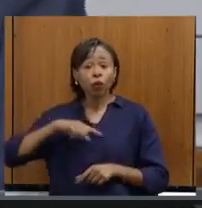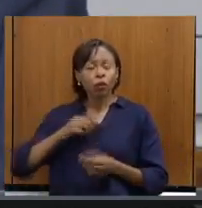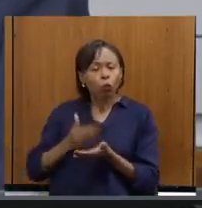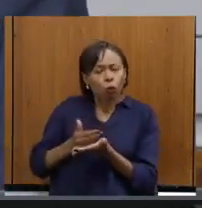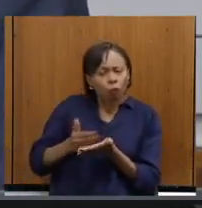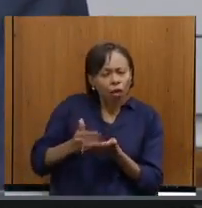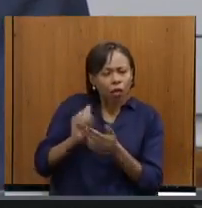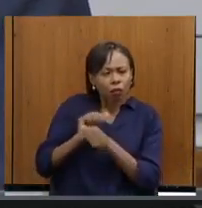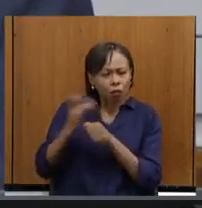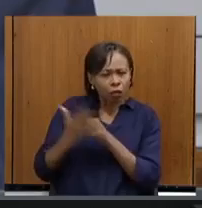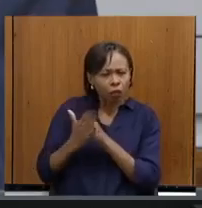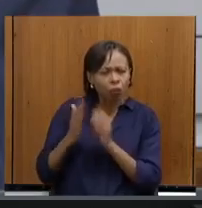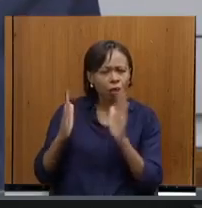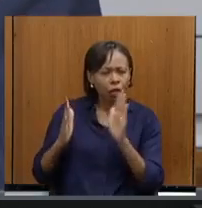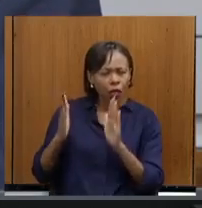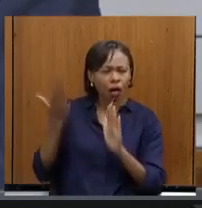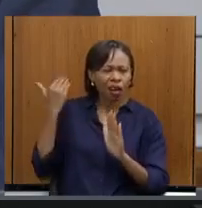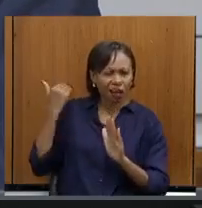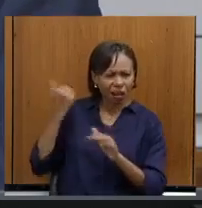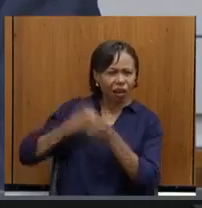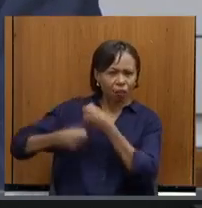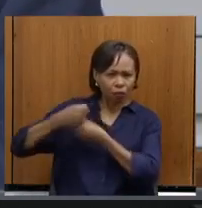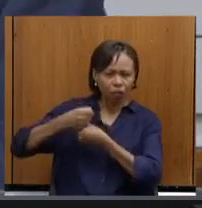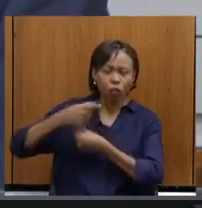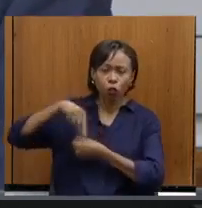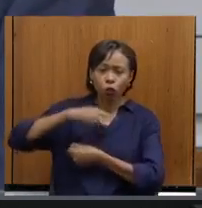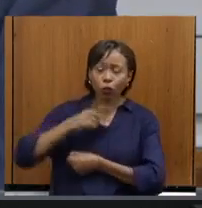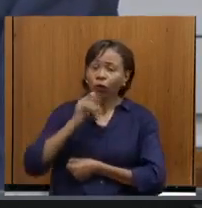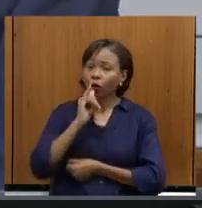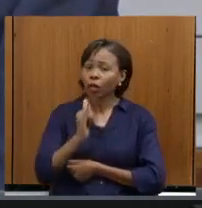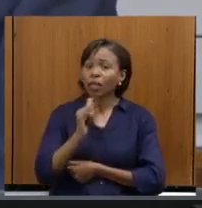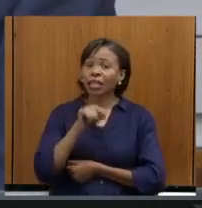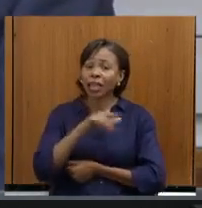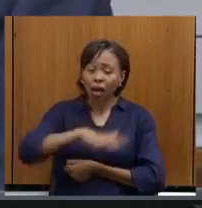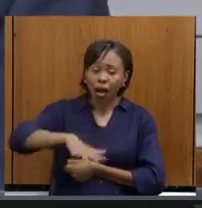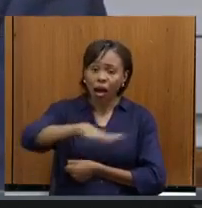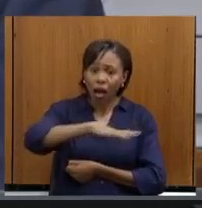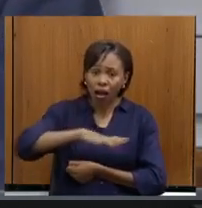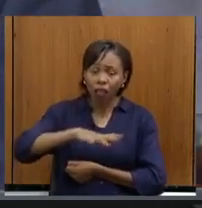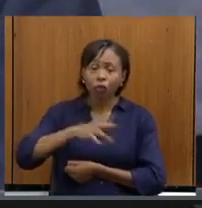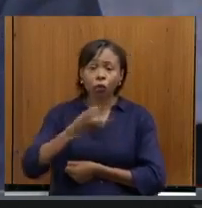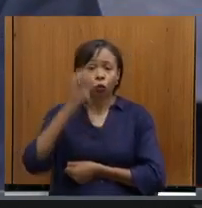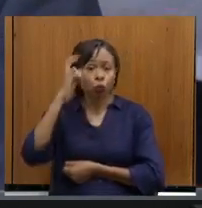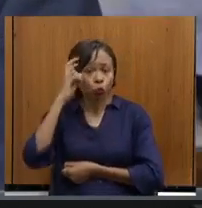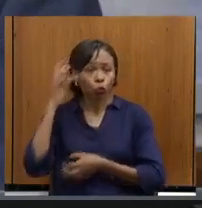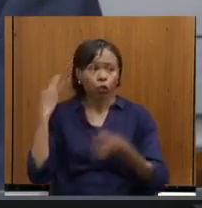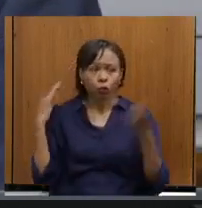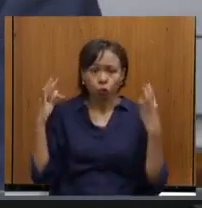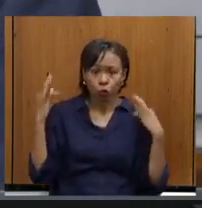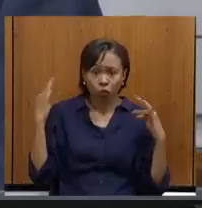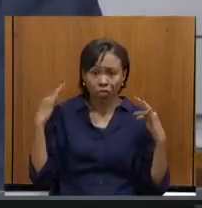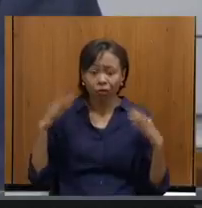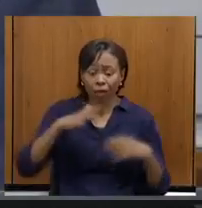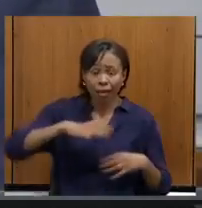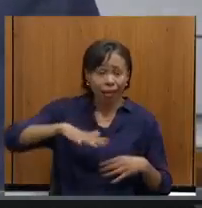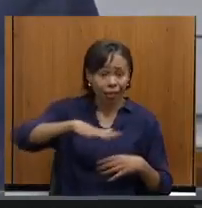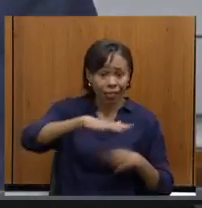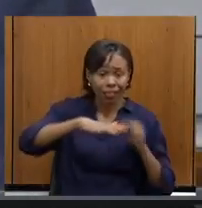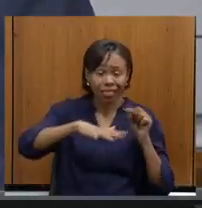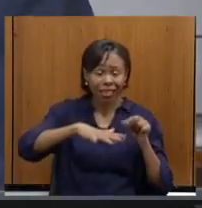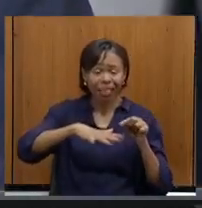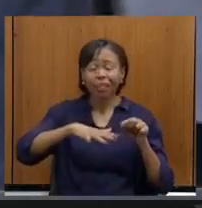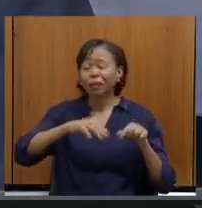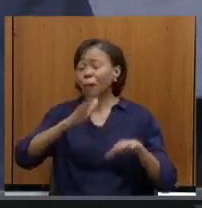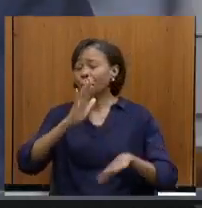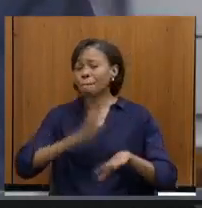início da pandemia, no ano passado, de que esse segmento da cultura e do turismo foi o segmento que